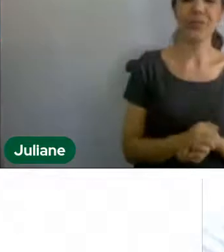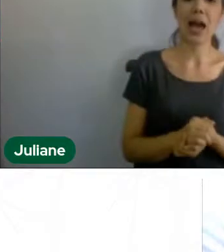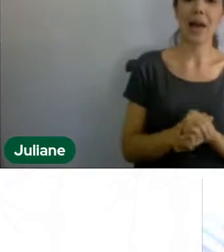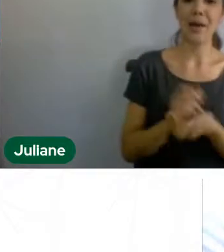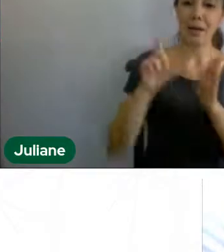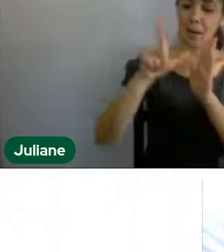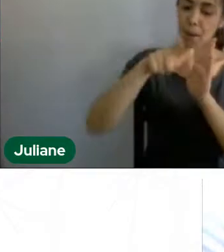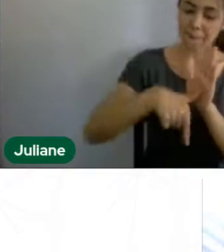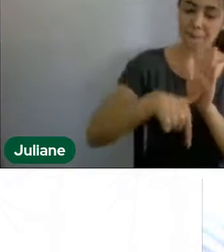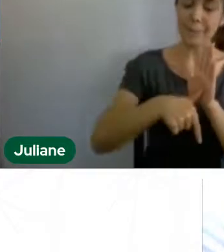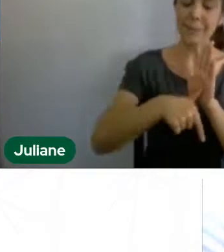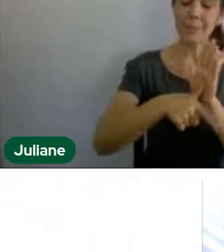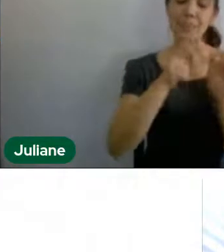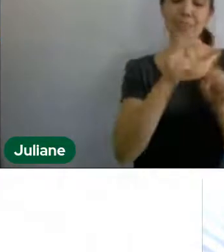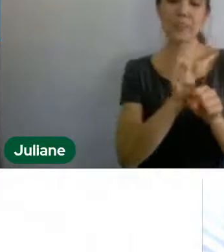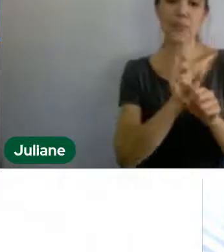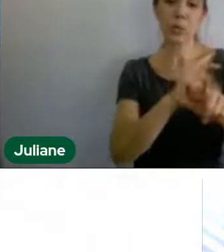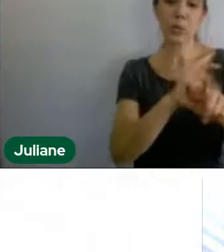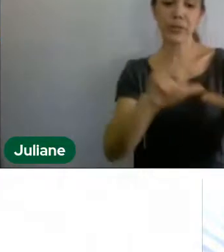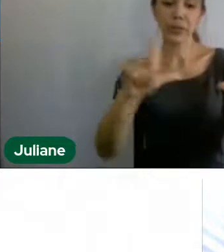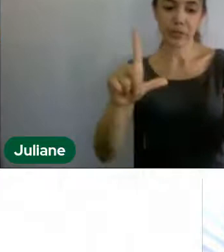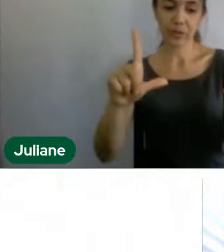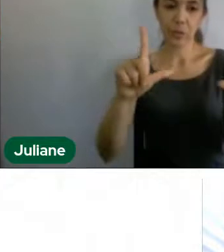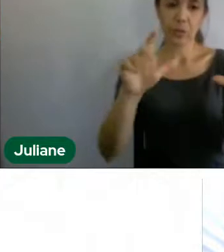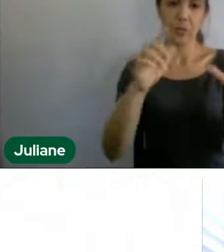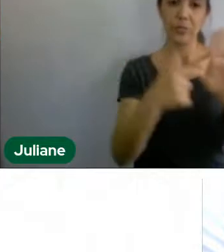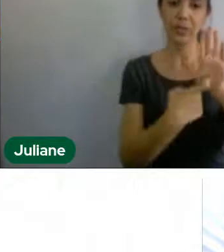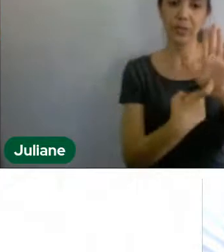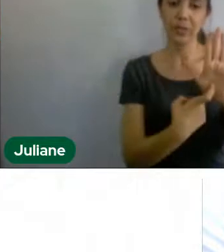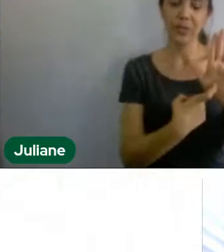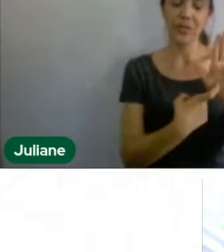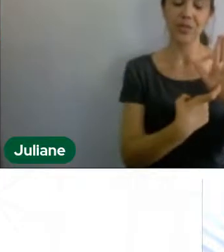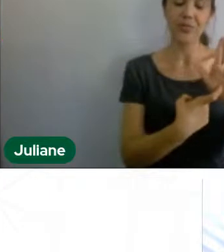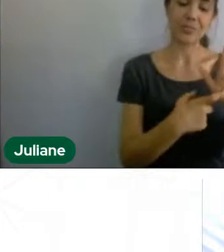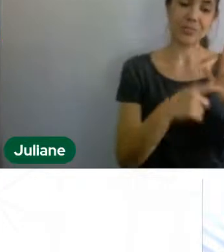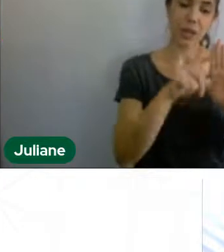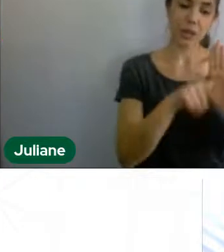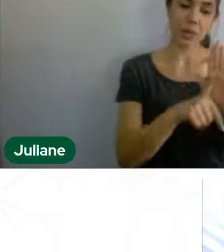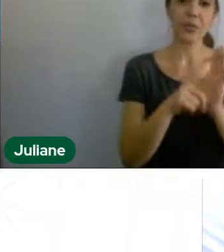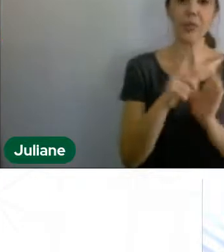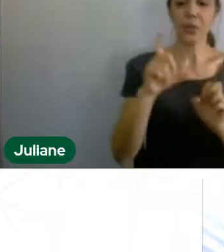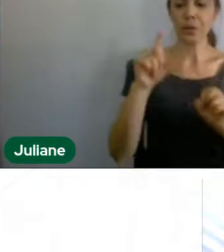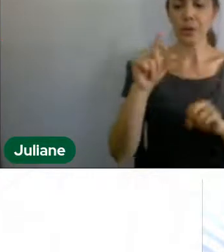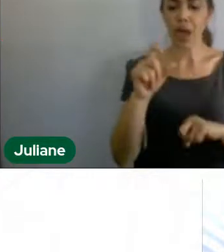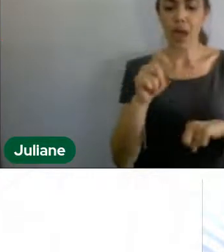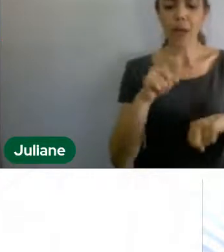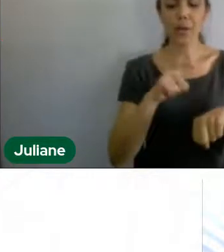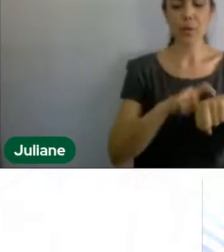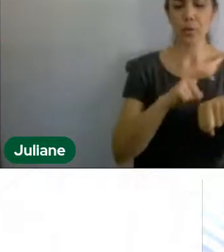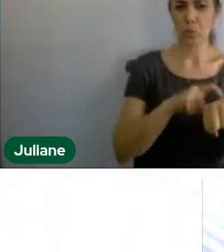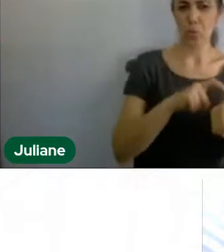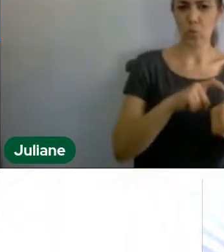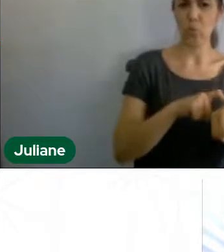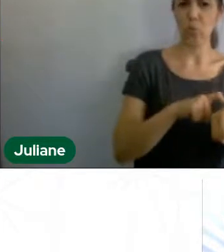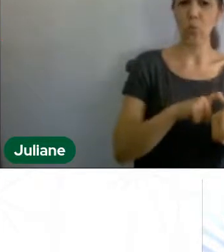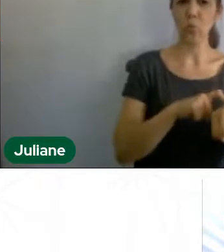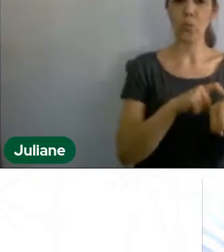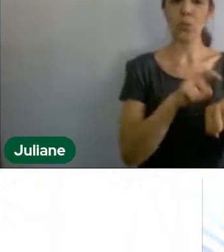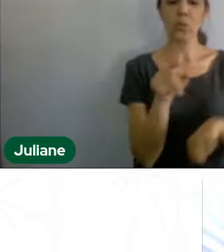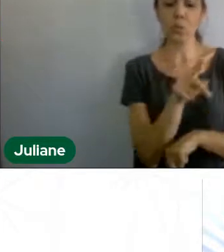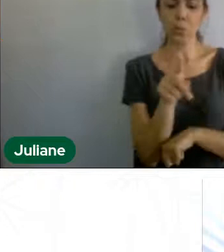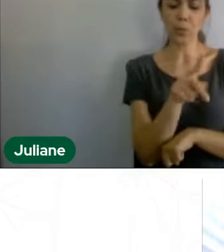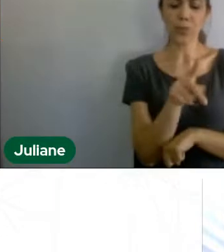vídeo, nós teremos aí cerca de 10 minutos para a argüição a respeito do trabalho que você estará apresentando